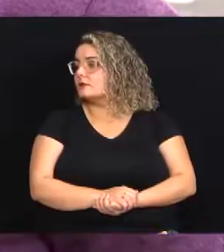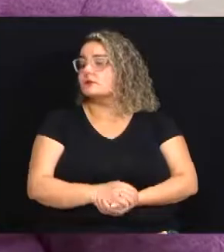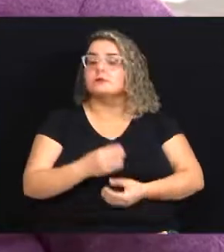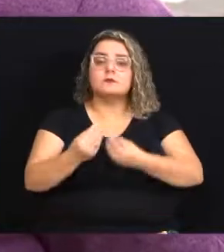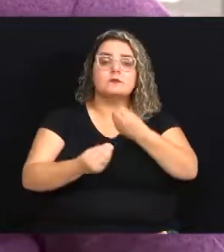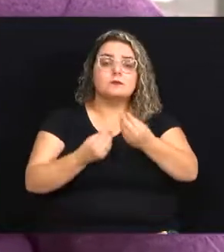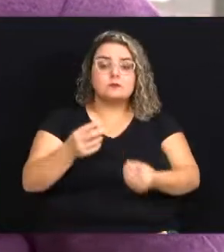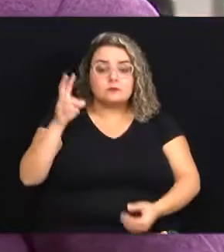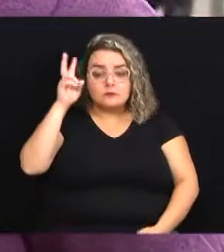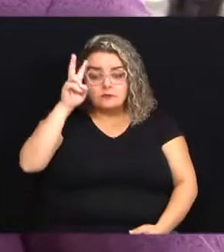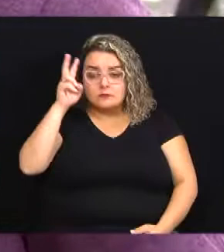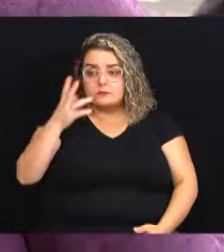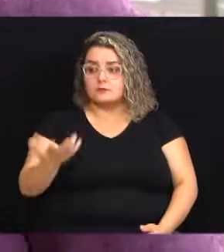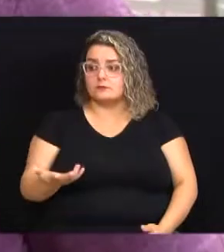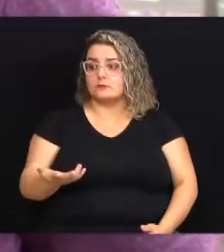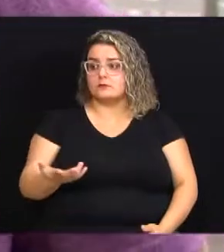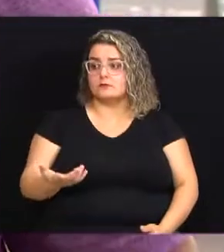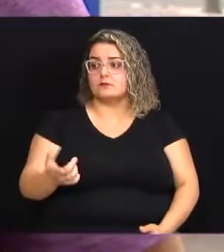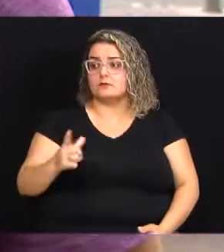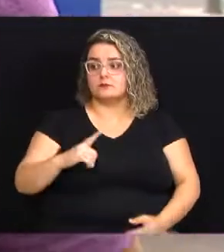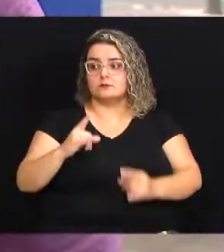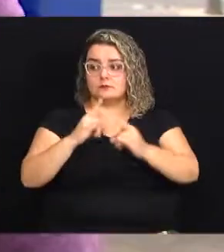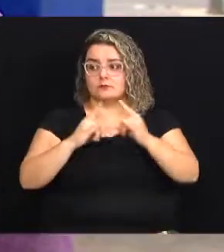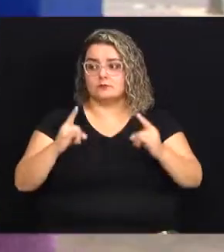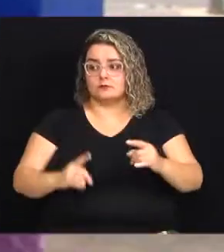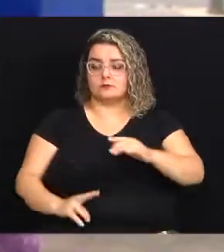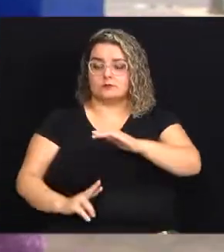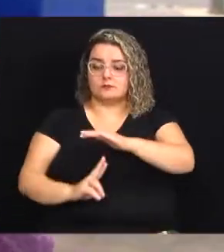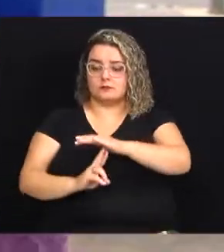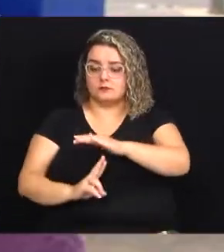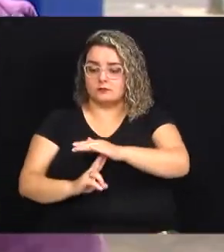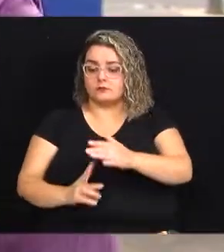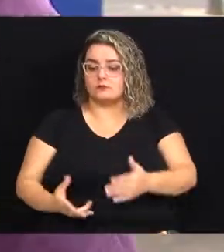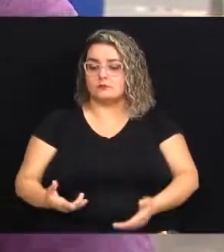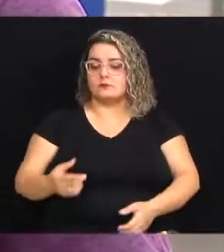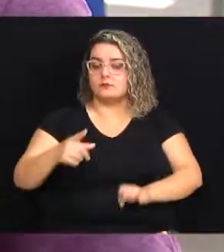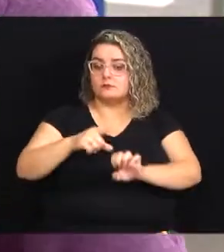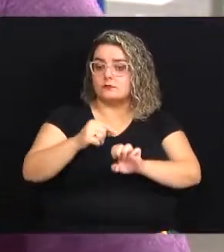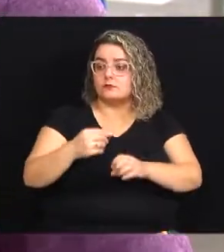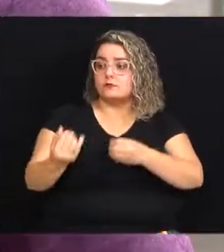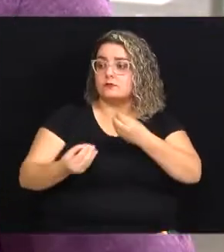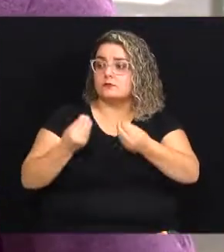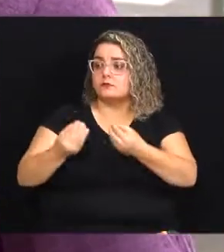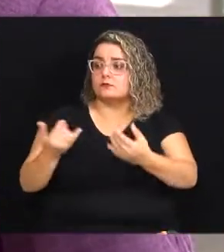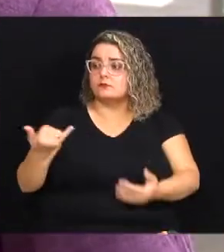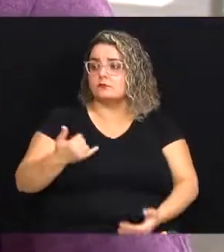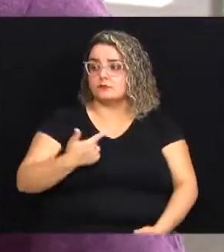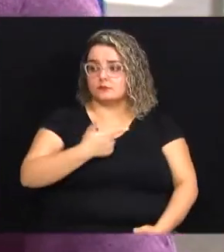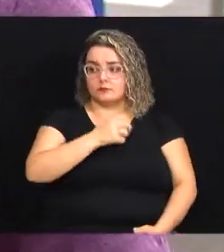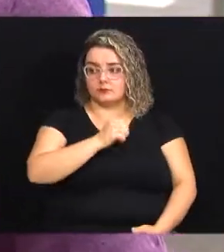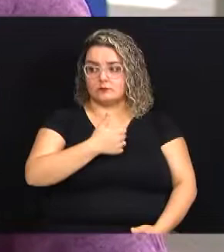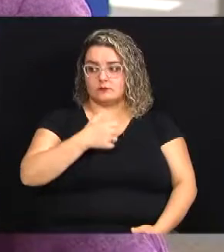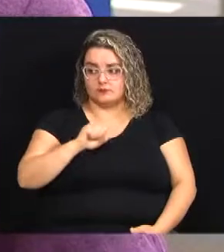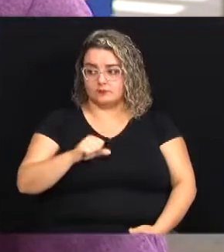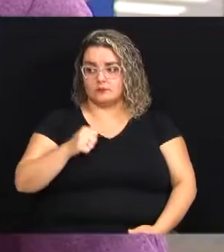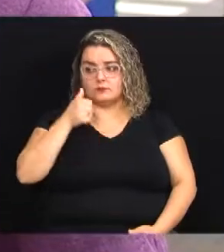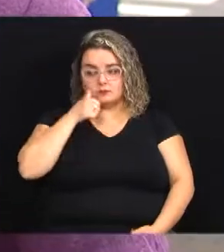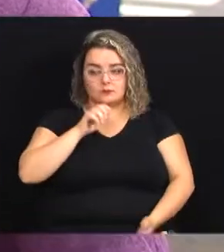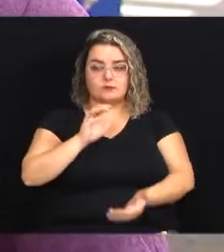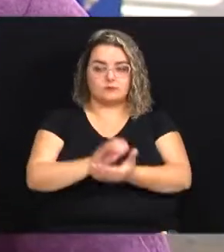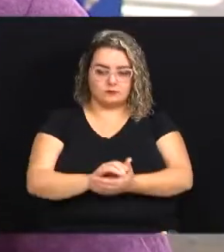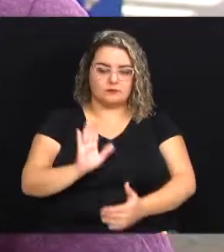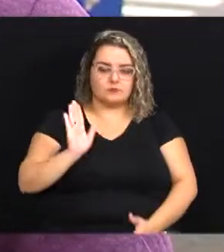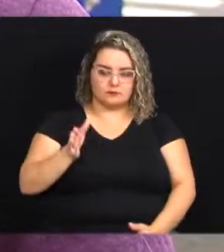como que foi essa história de ah vou ter uma barraquinha lá na feira vou empreender conta para mim foi em 2018 minha esposa já